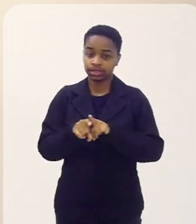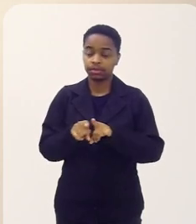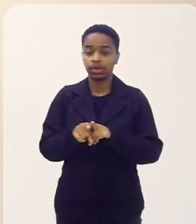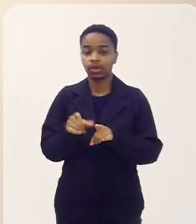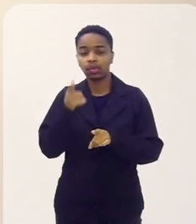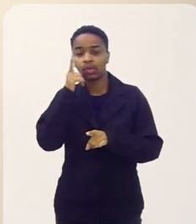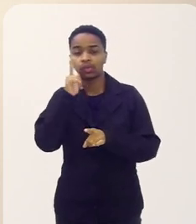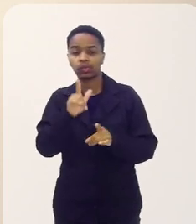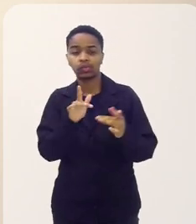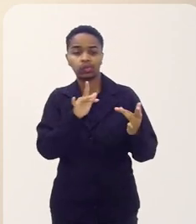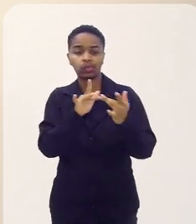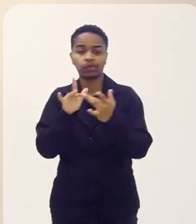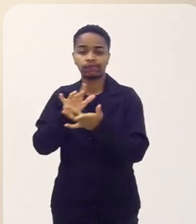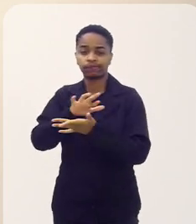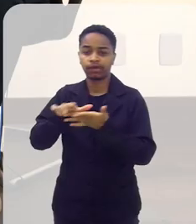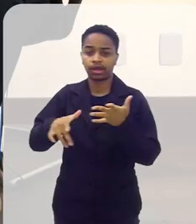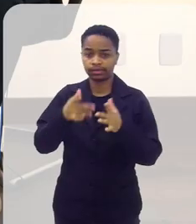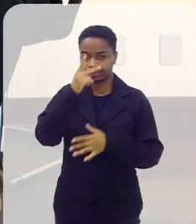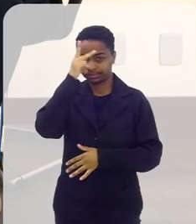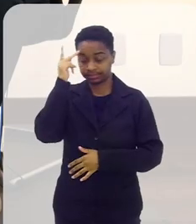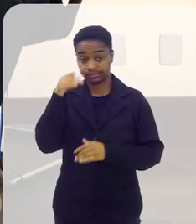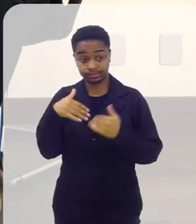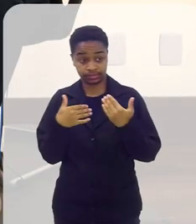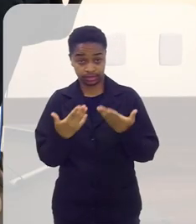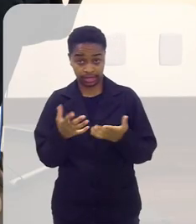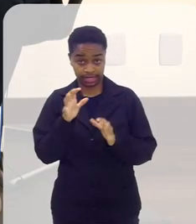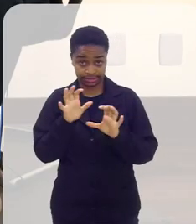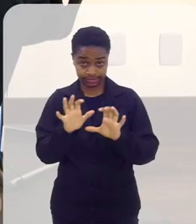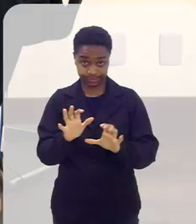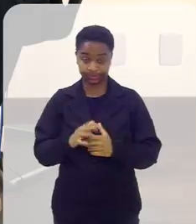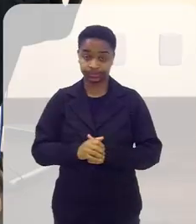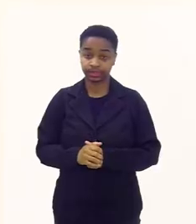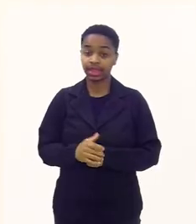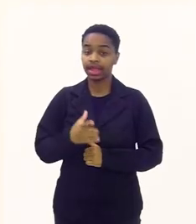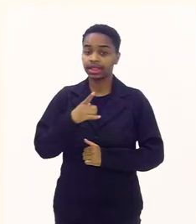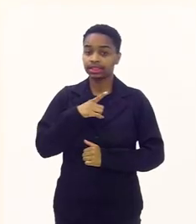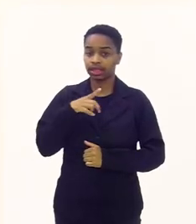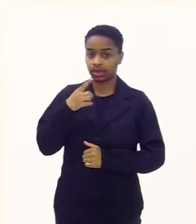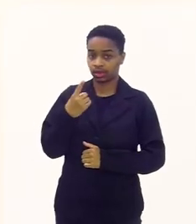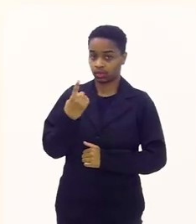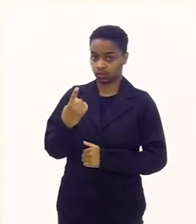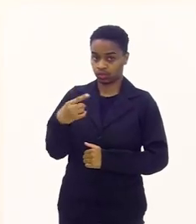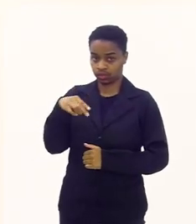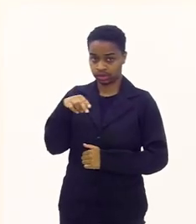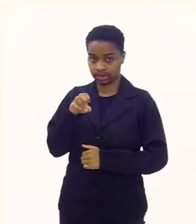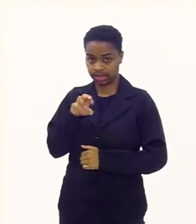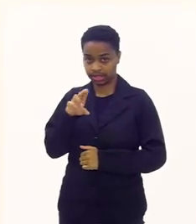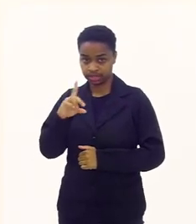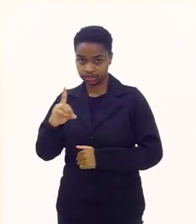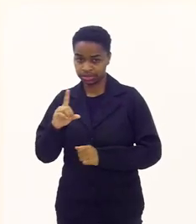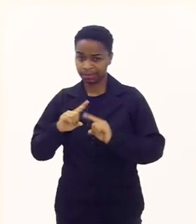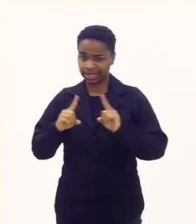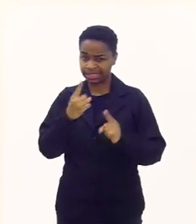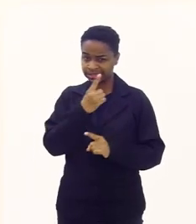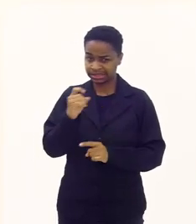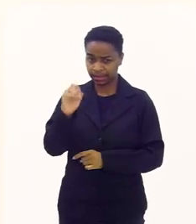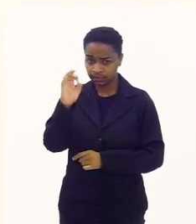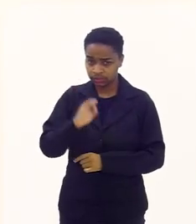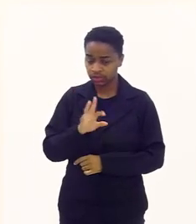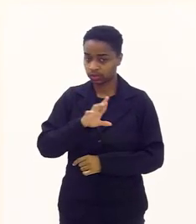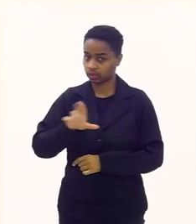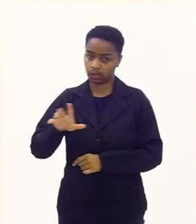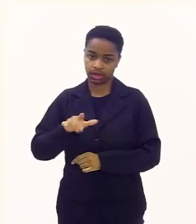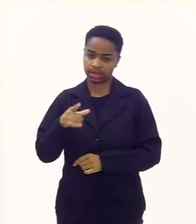abraça diversas pessoas diferentes backgrounds bem então é assim nós temos o nerd mas não é 100